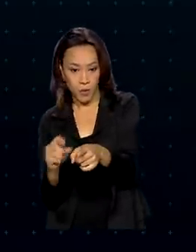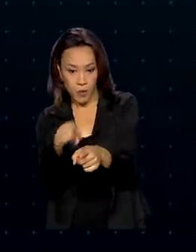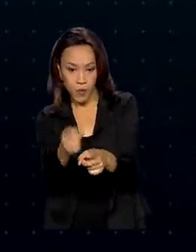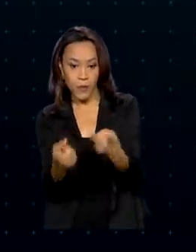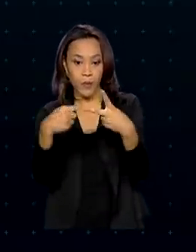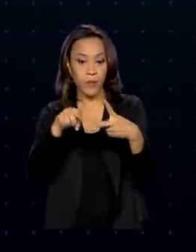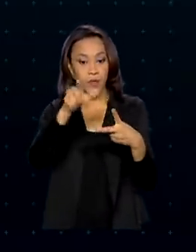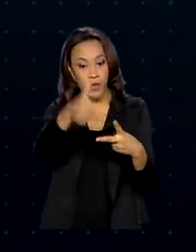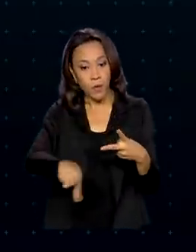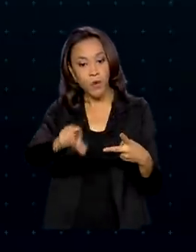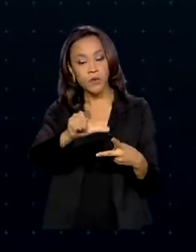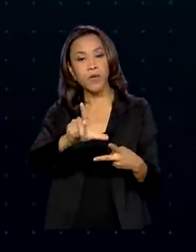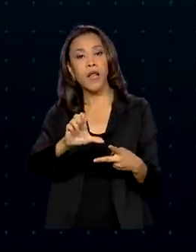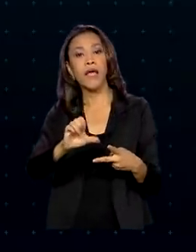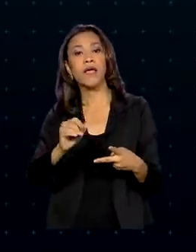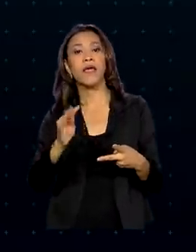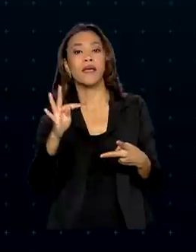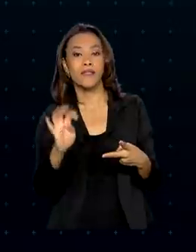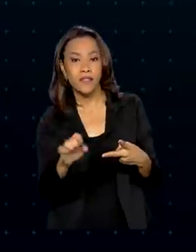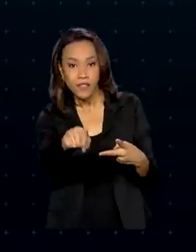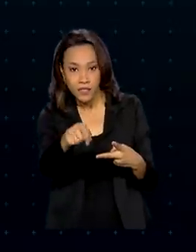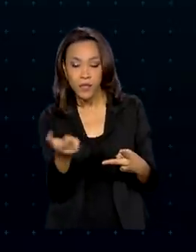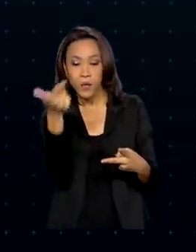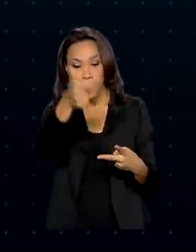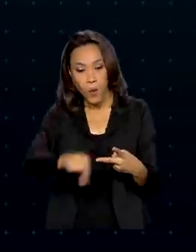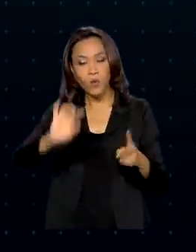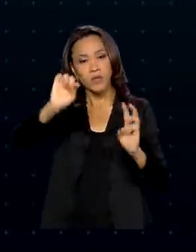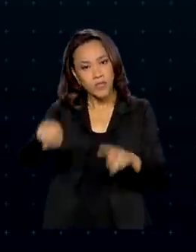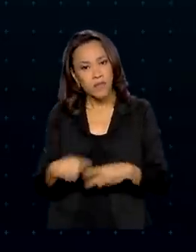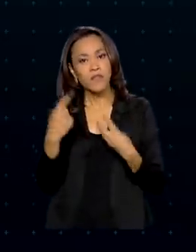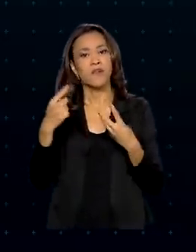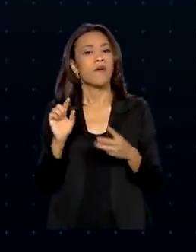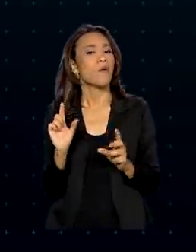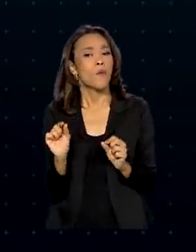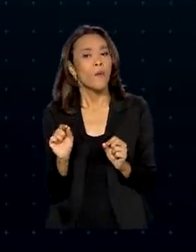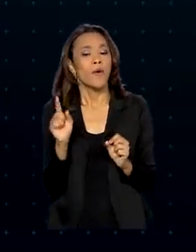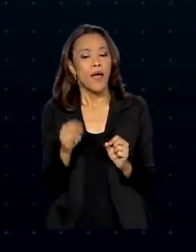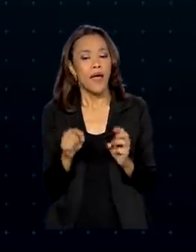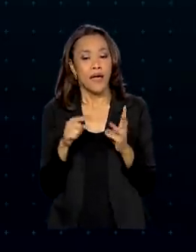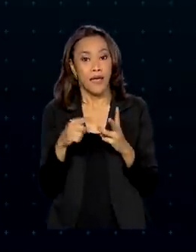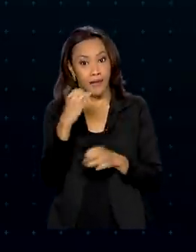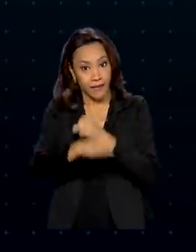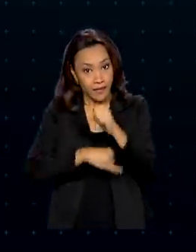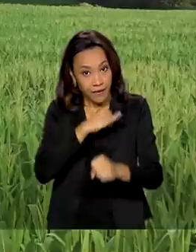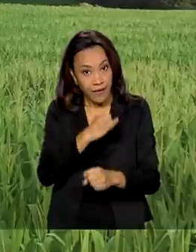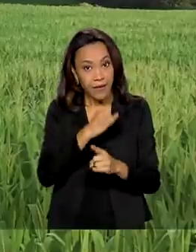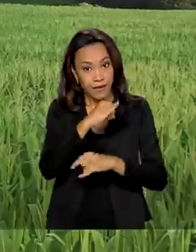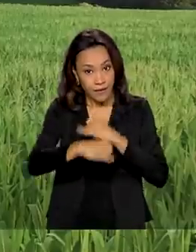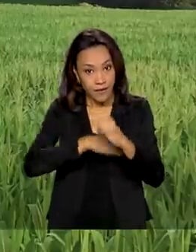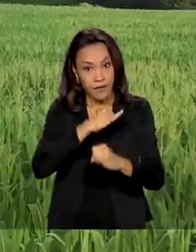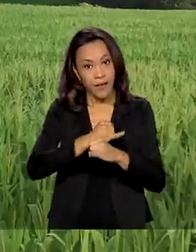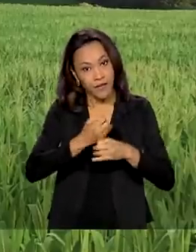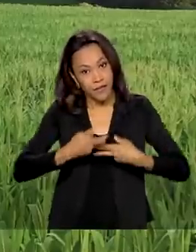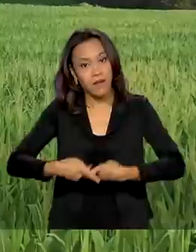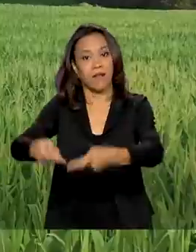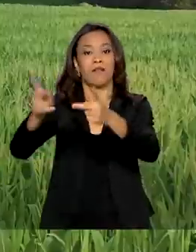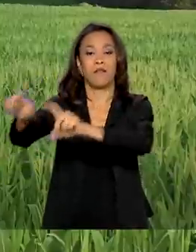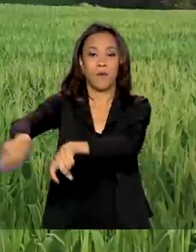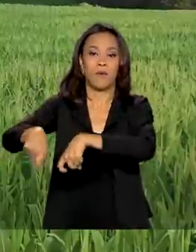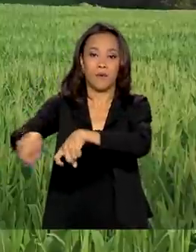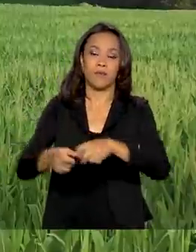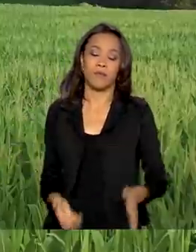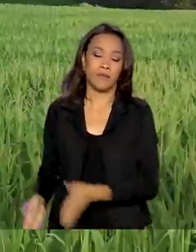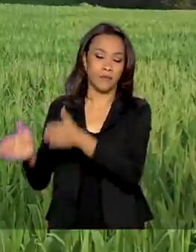e o app leite. Outro desafio é fazer a conectividade chegar ao campo. Com foco